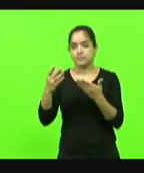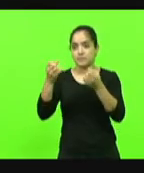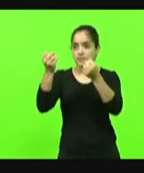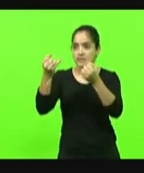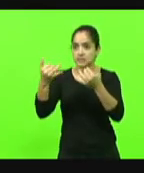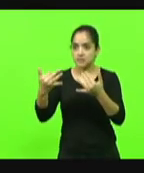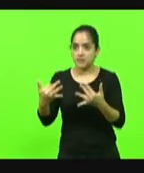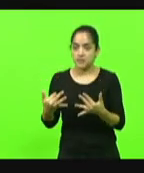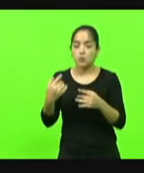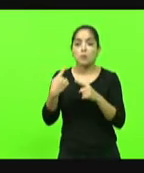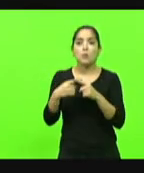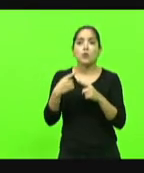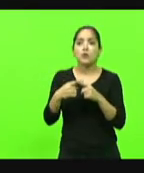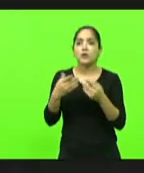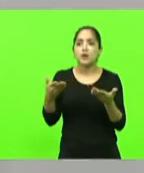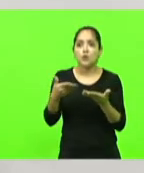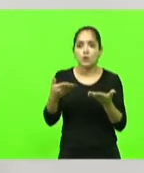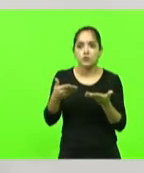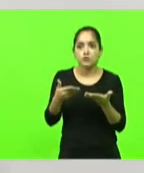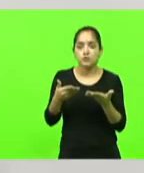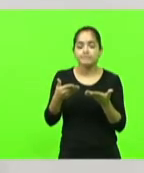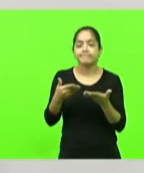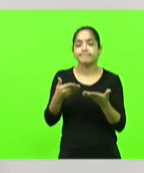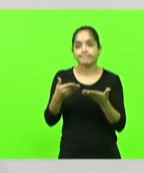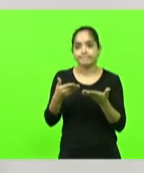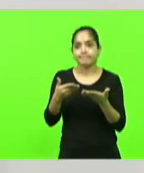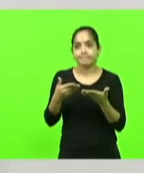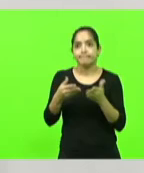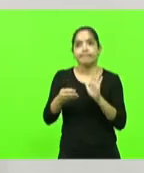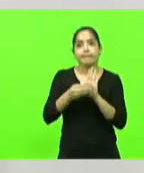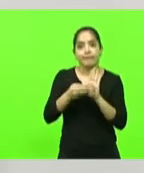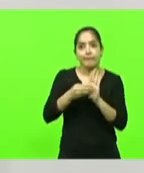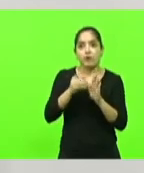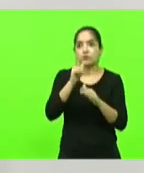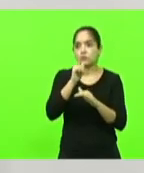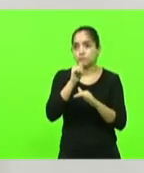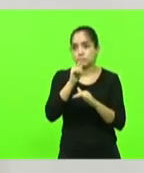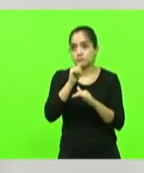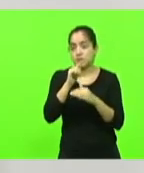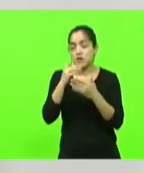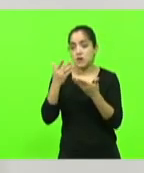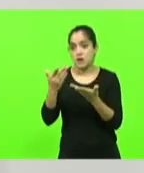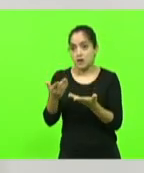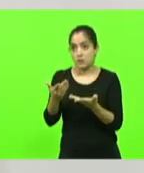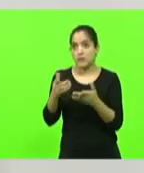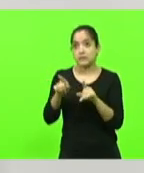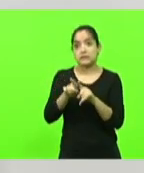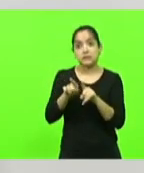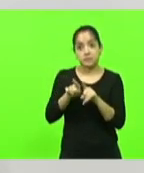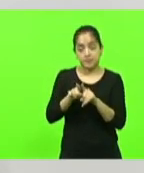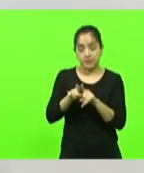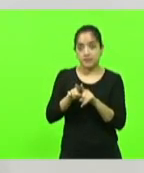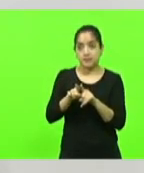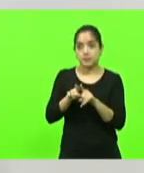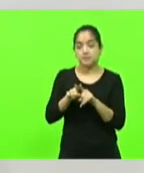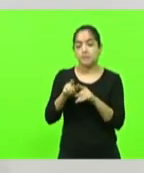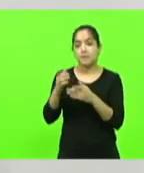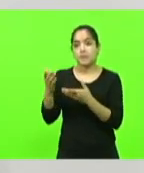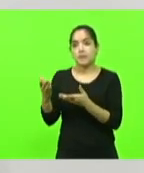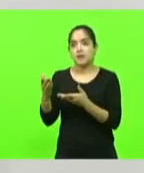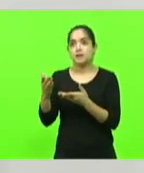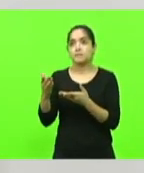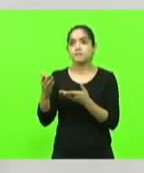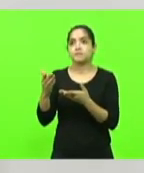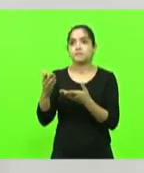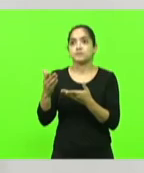do porquê que nós estamos vivendo isso aliado à escassez hídrica e com todo o respeito às nações exteriores